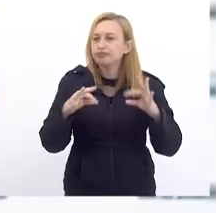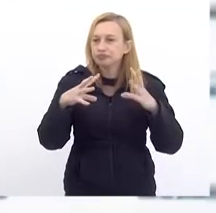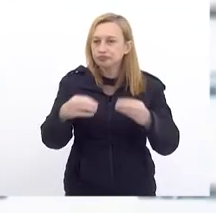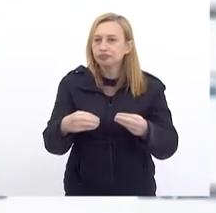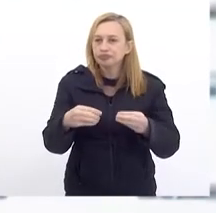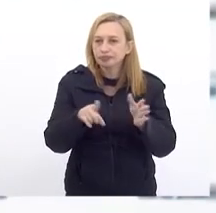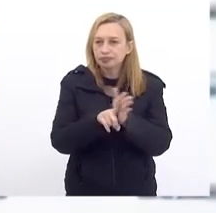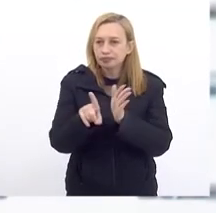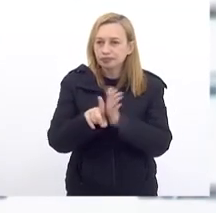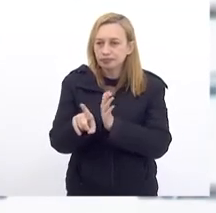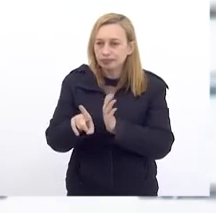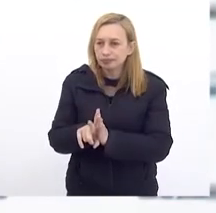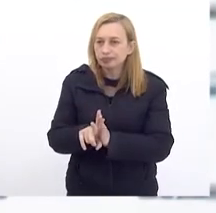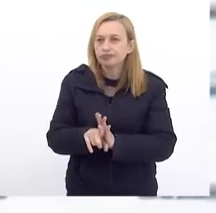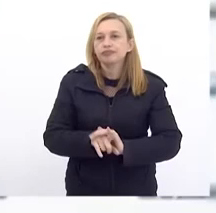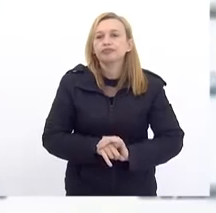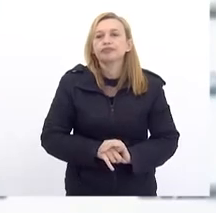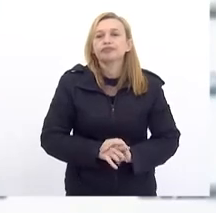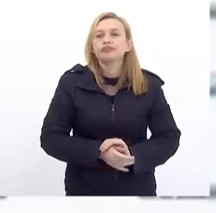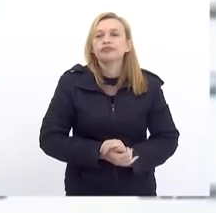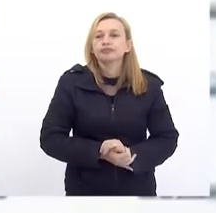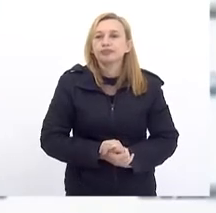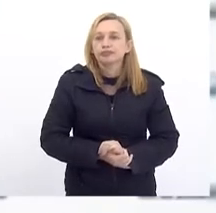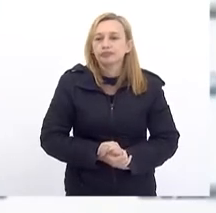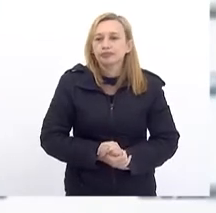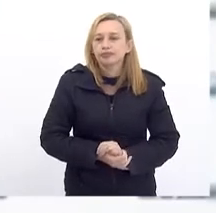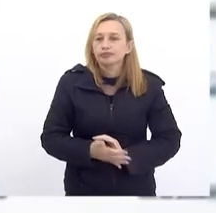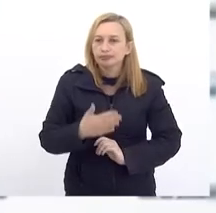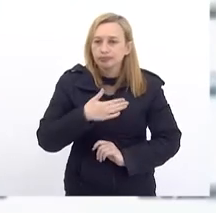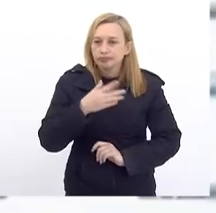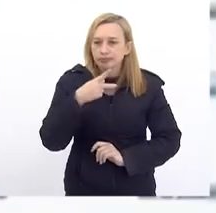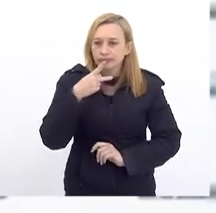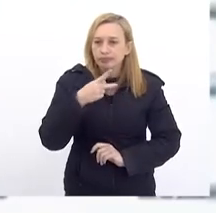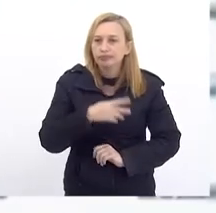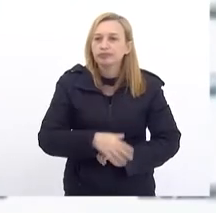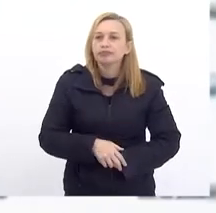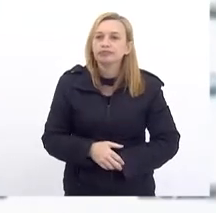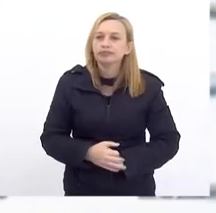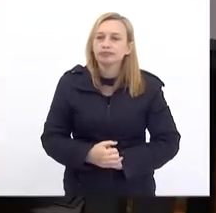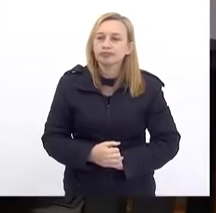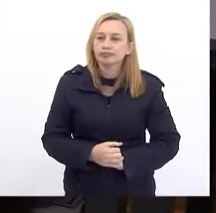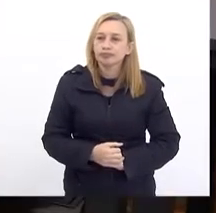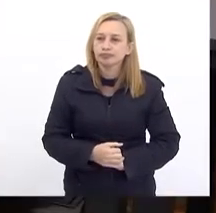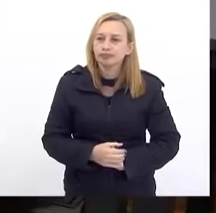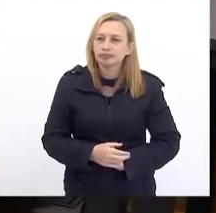Perguntas Mas Eram Esses Esclarecimentos Ok